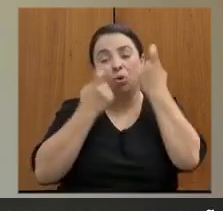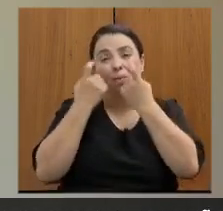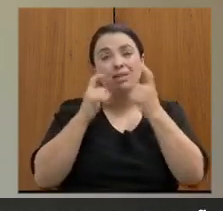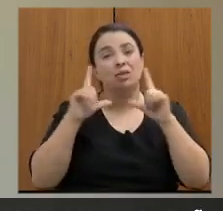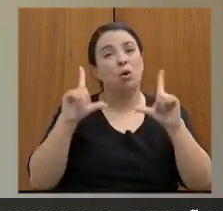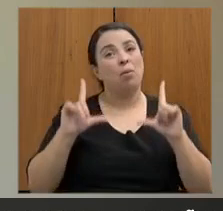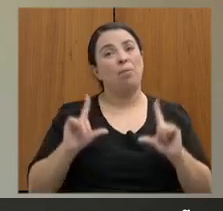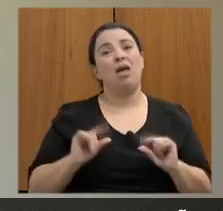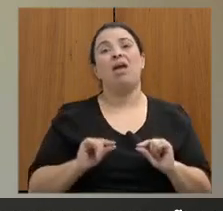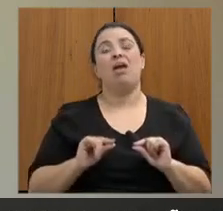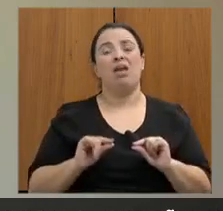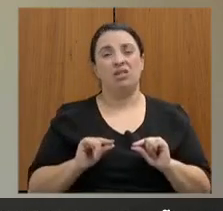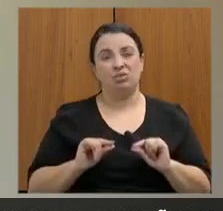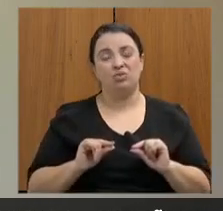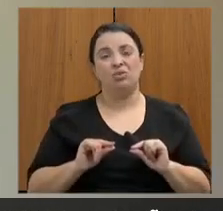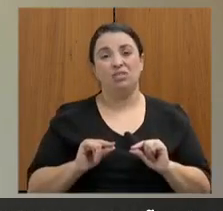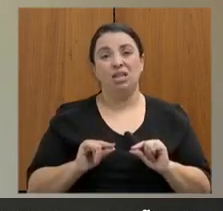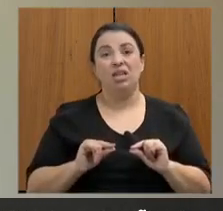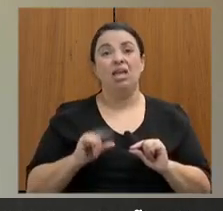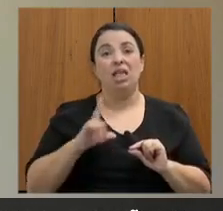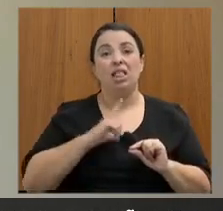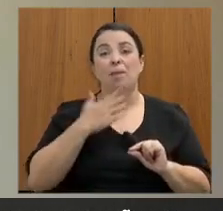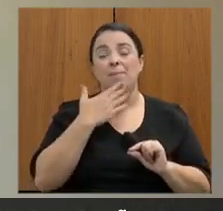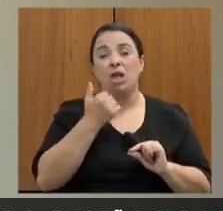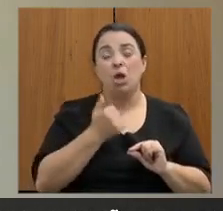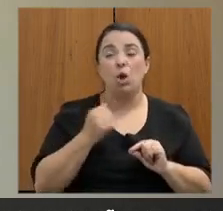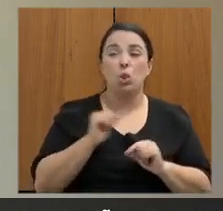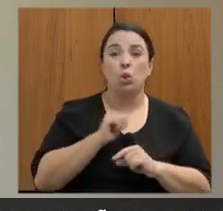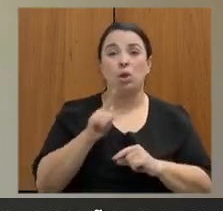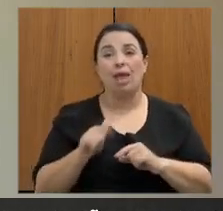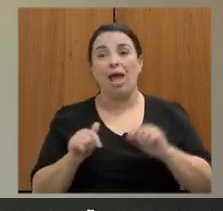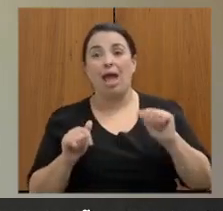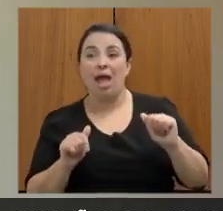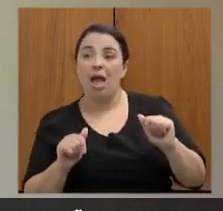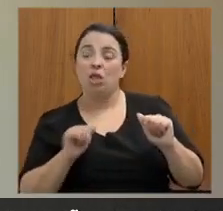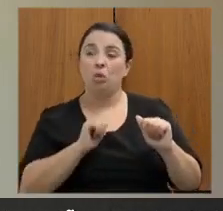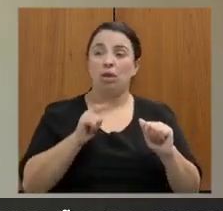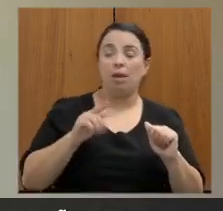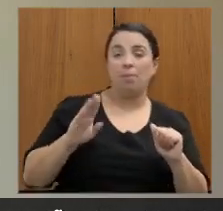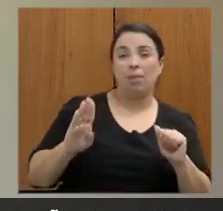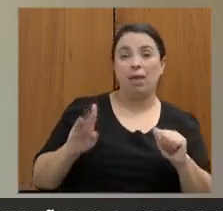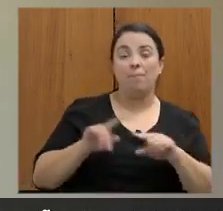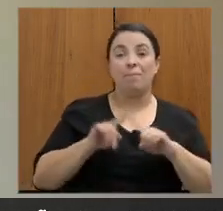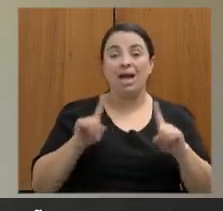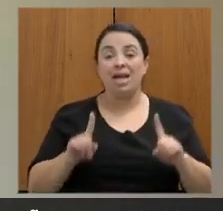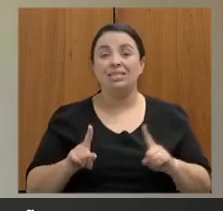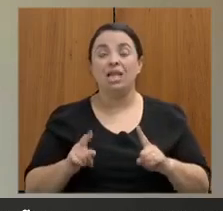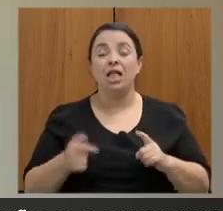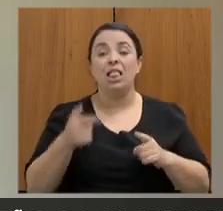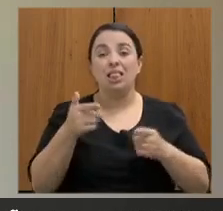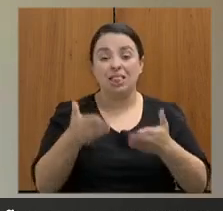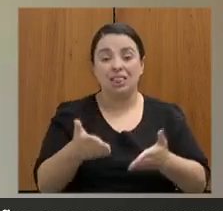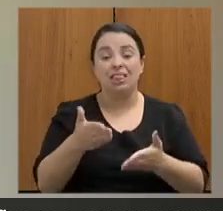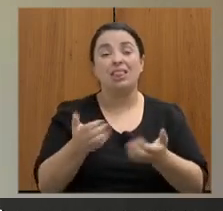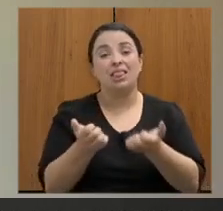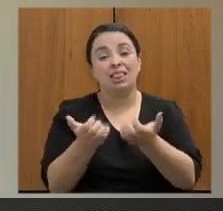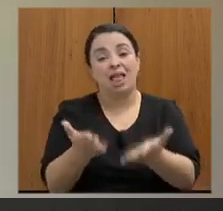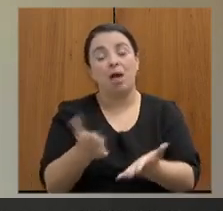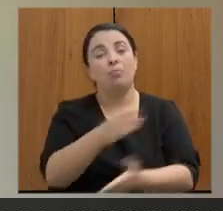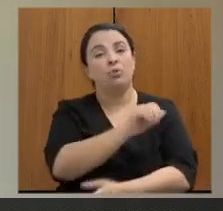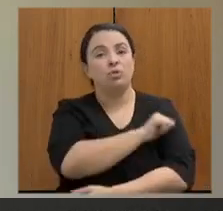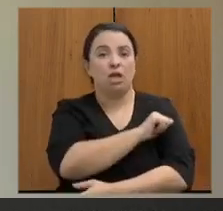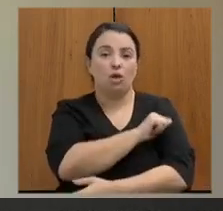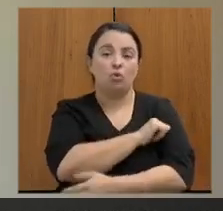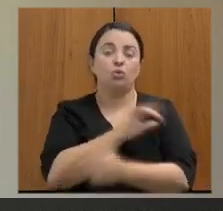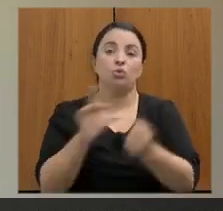em ser melhor do que estado A do que estado B mas garantir o atendimento para os nossos alunos todas as questões